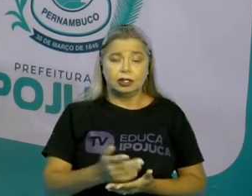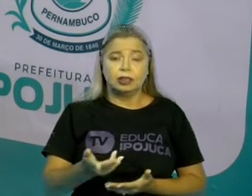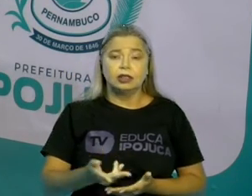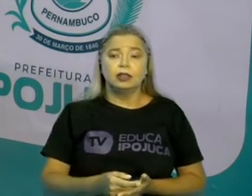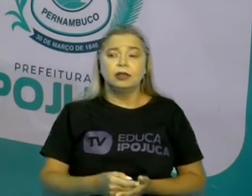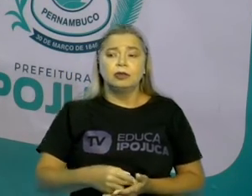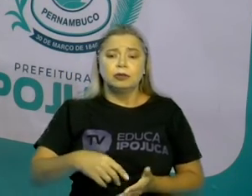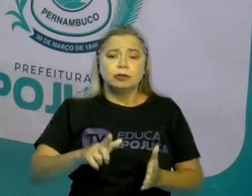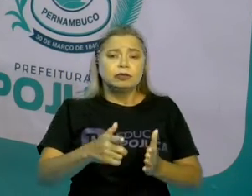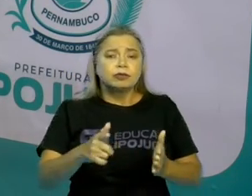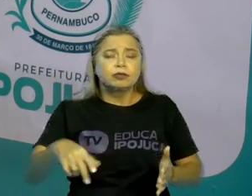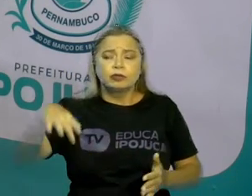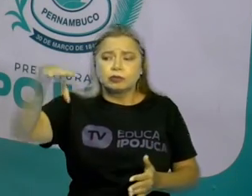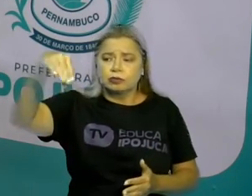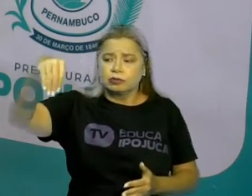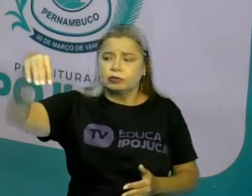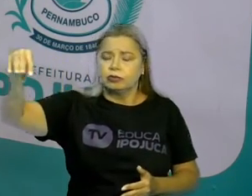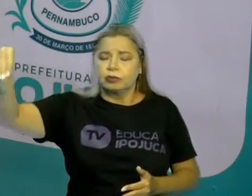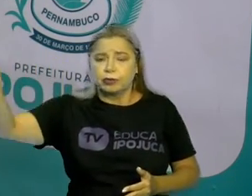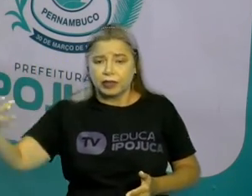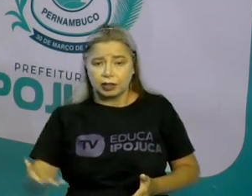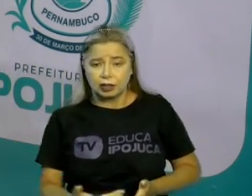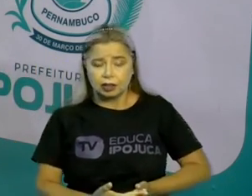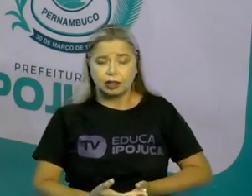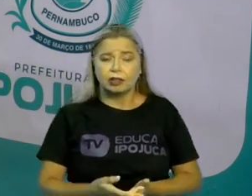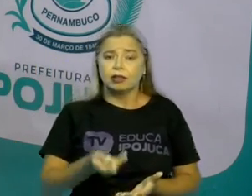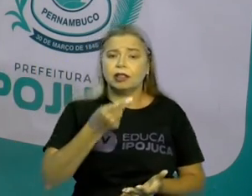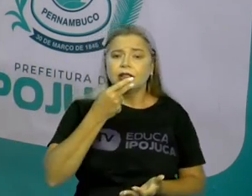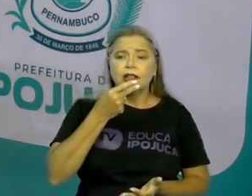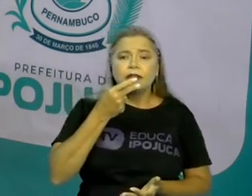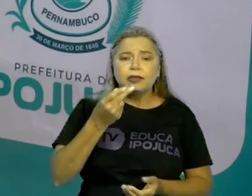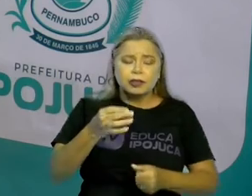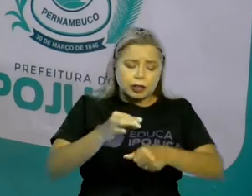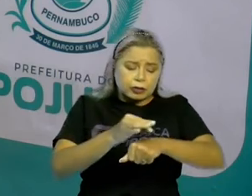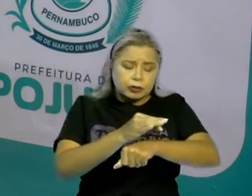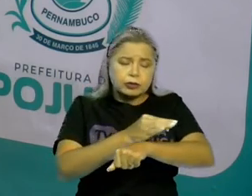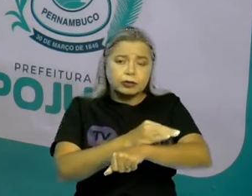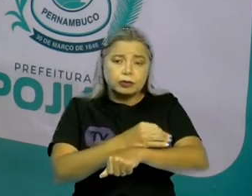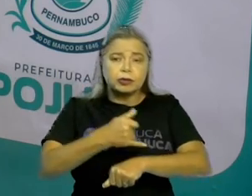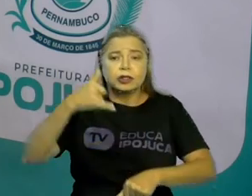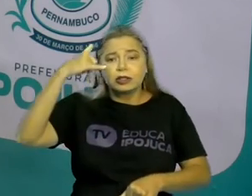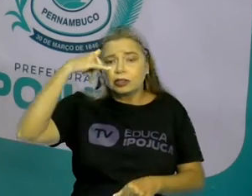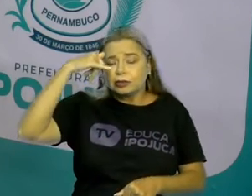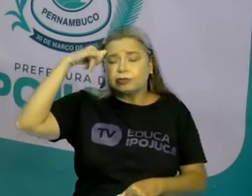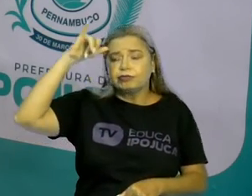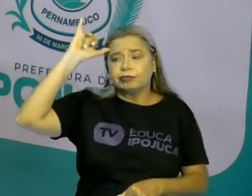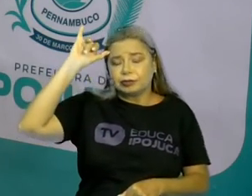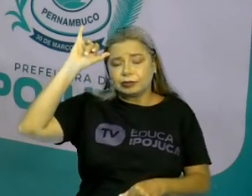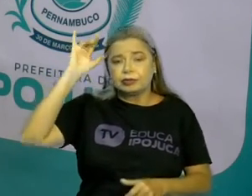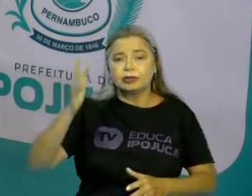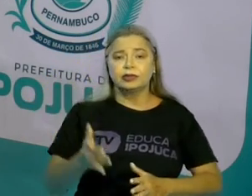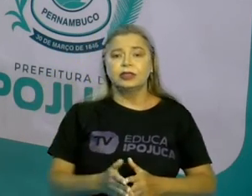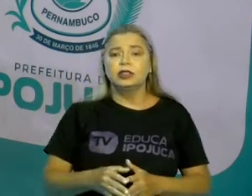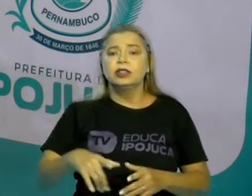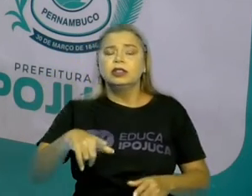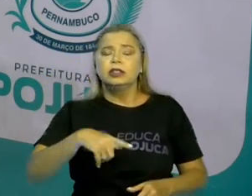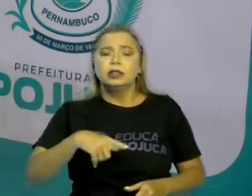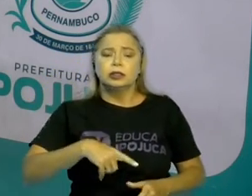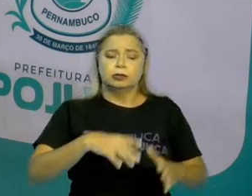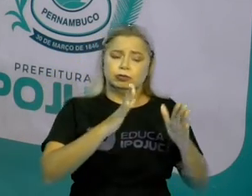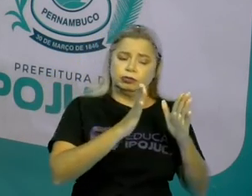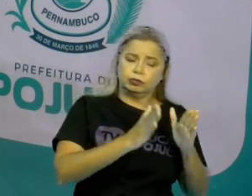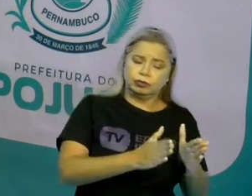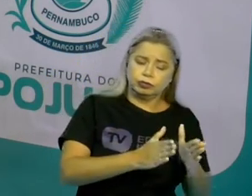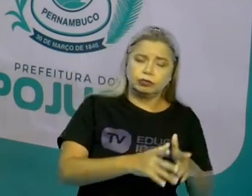conta a história entre as formigas e o boi zebu, com início, meio e fim.